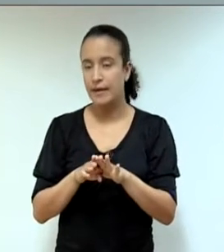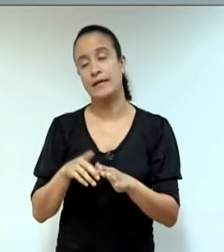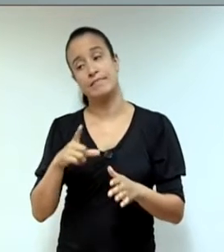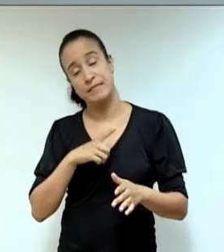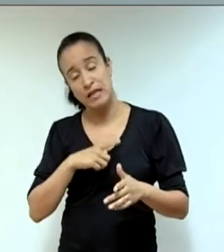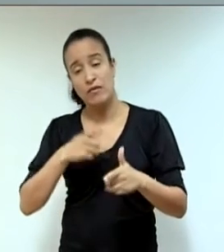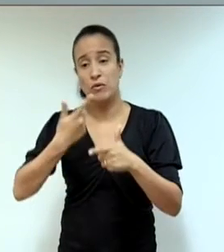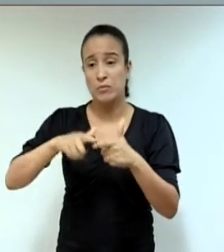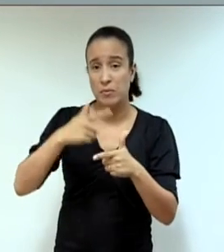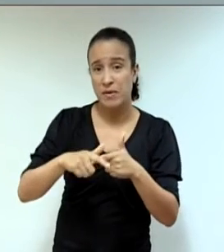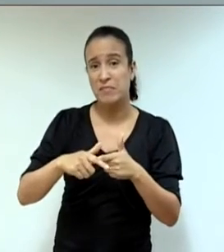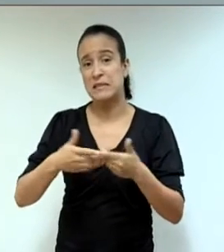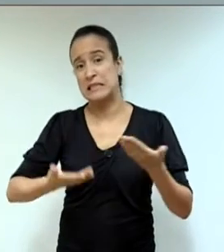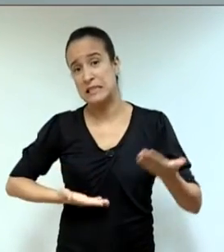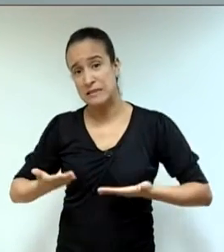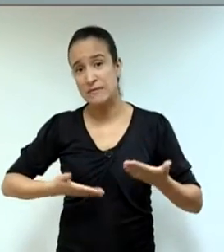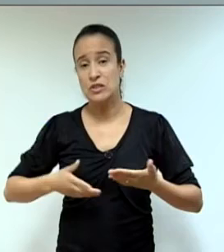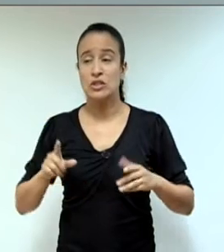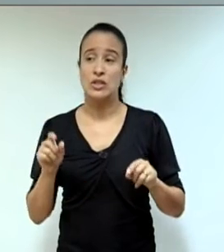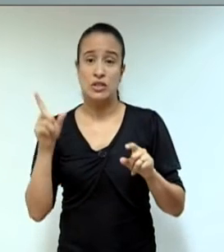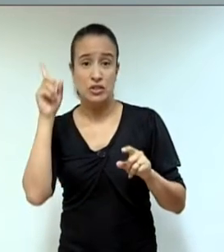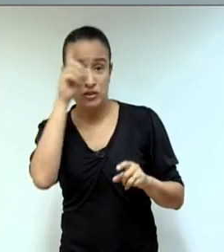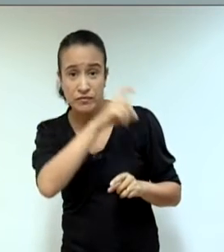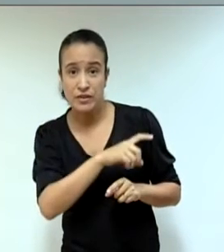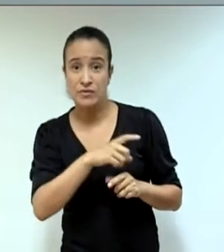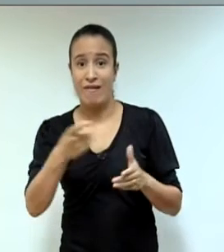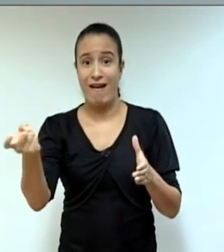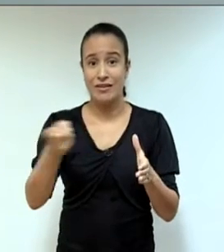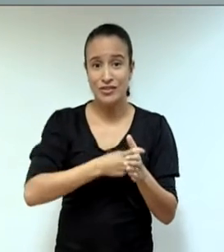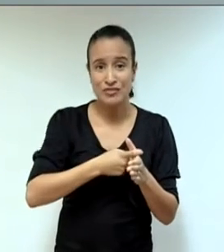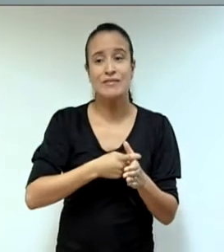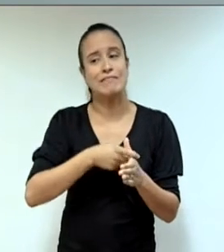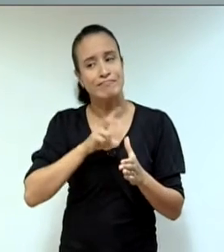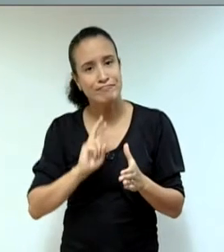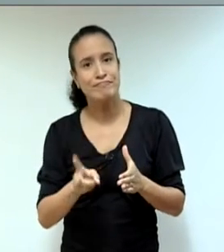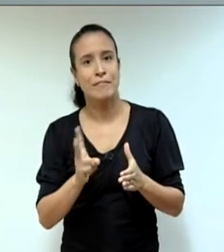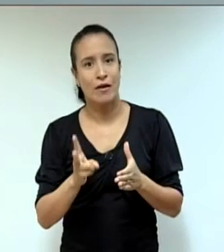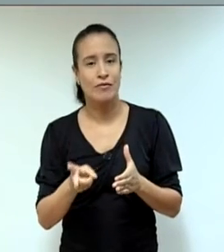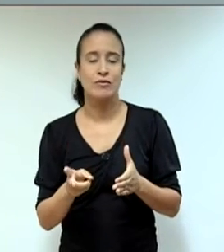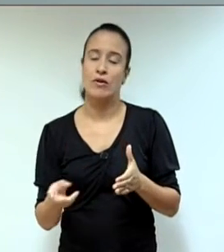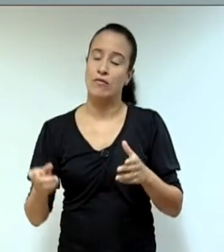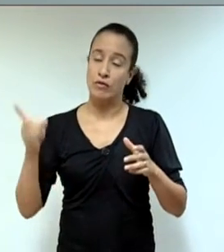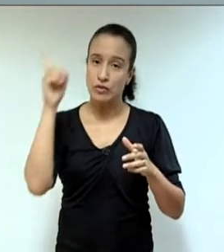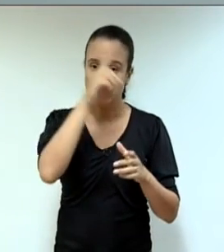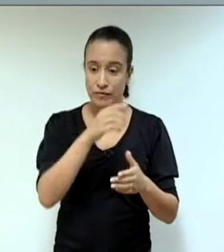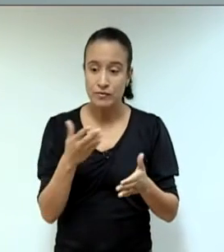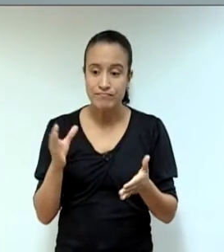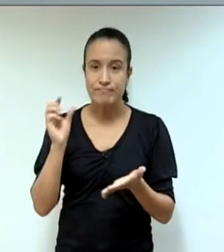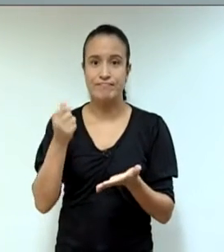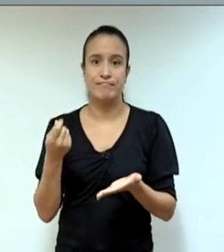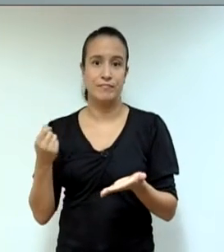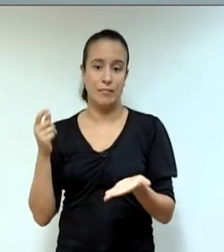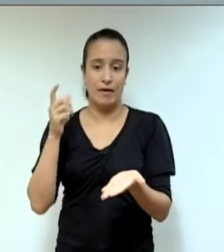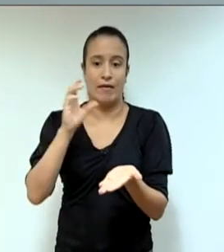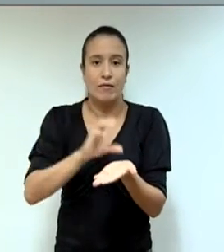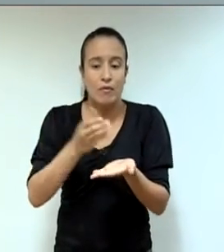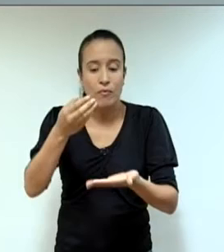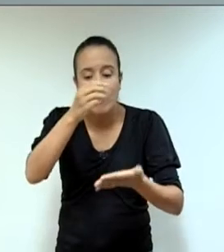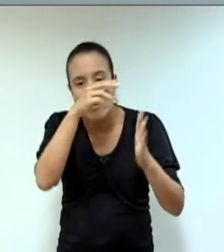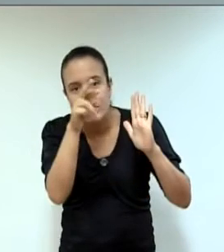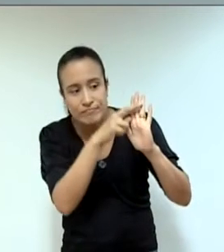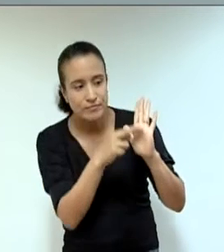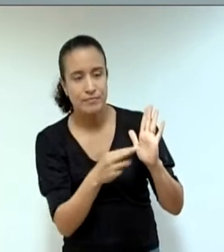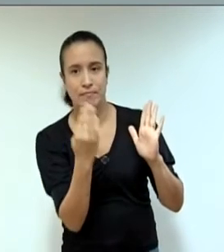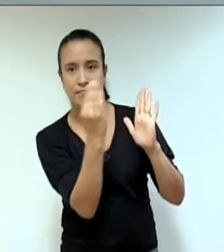alguns serviços, como por exemplo a inclusão na dívida ativa, que era a atribuição da Secretaria de Negócios e Receita na reforma administrativa, antiga e